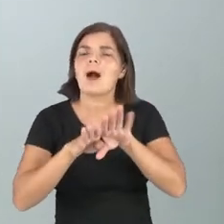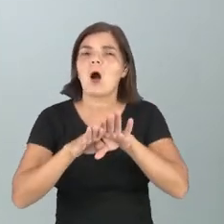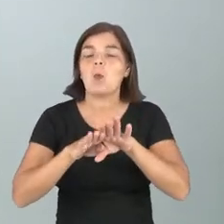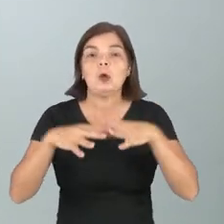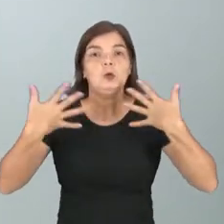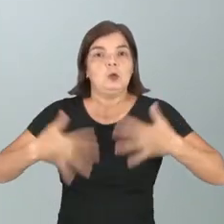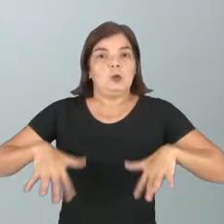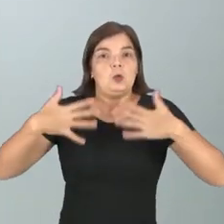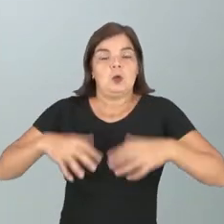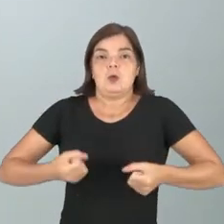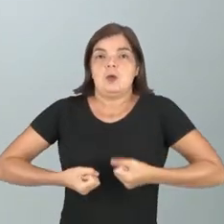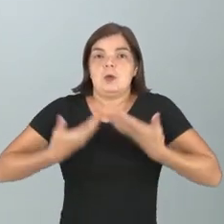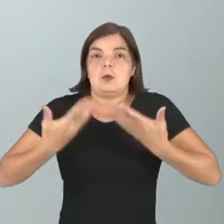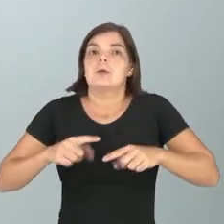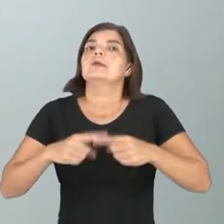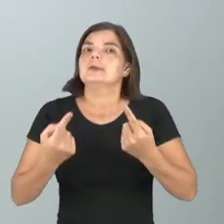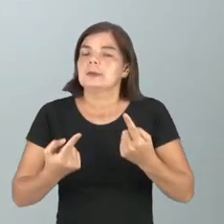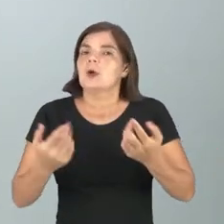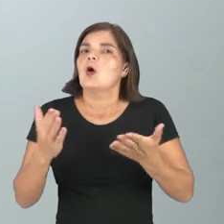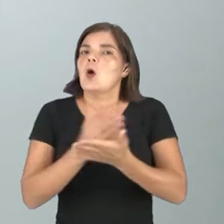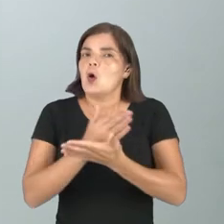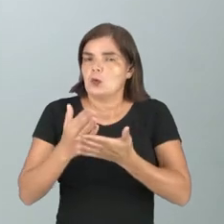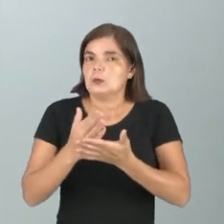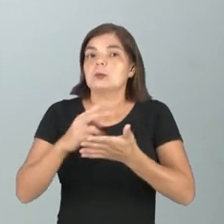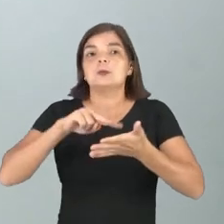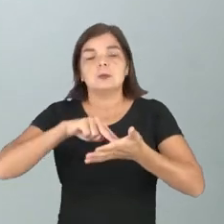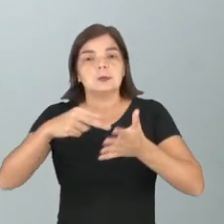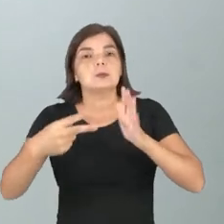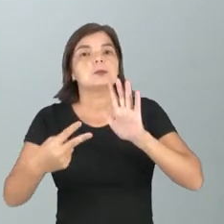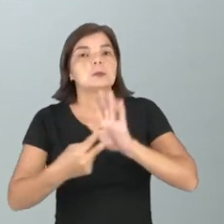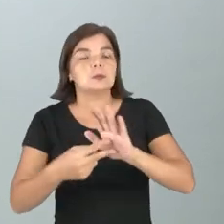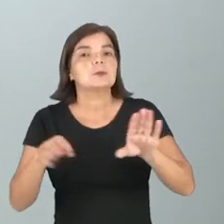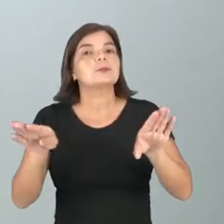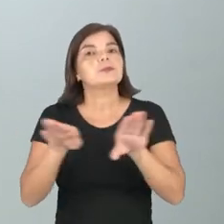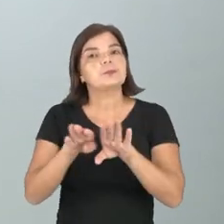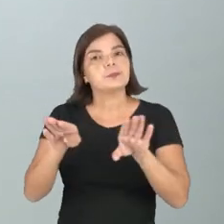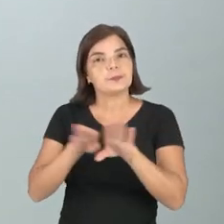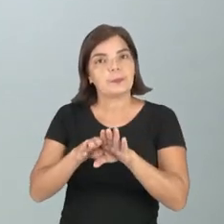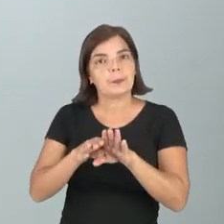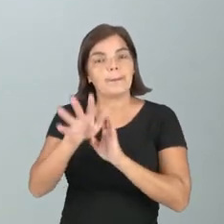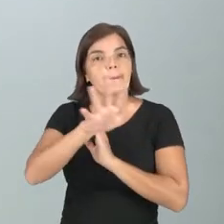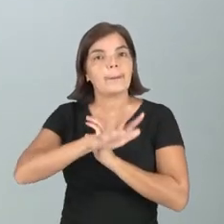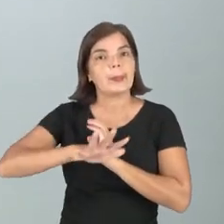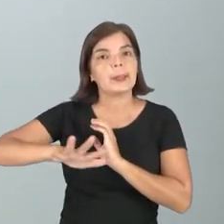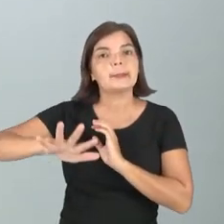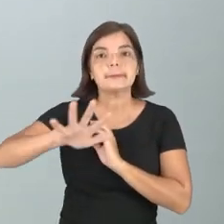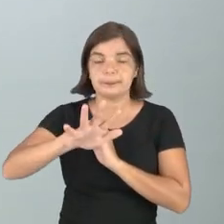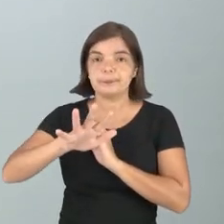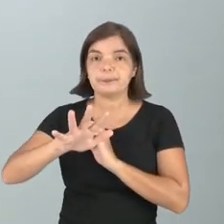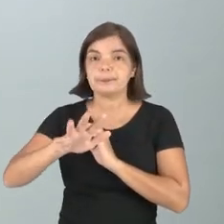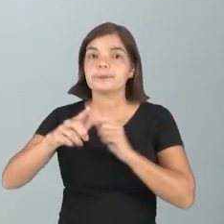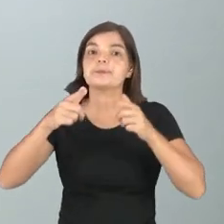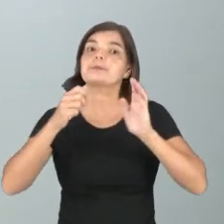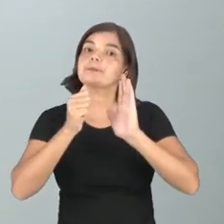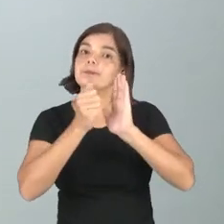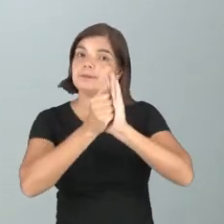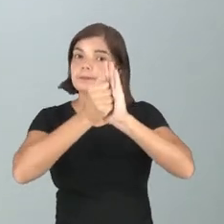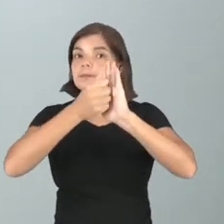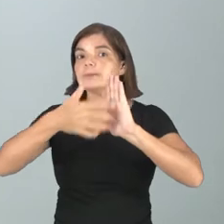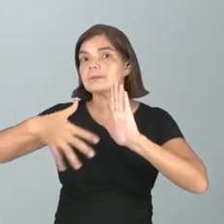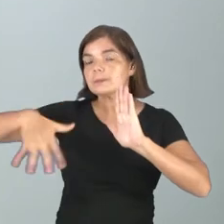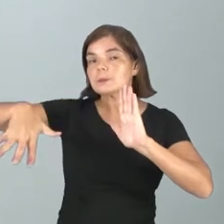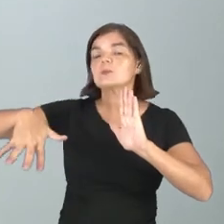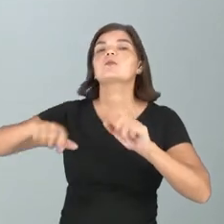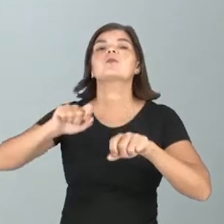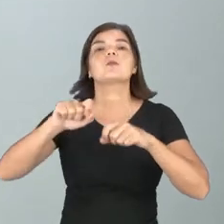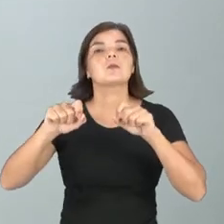exagerar uma expressão. Esses são os efeitos de sentido causados, gerados pelas figuras de linguagem,